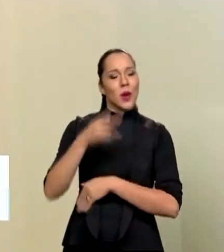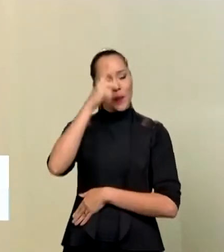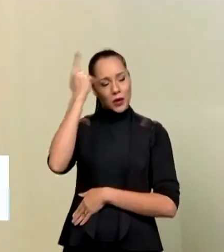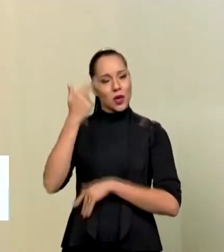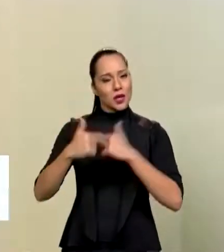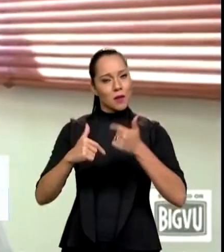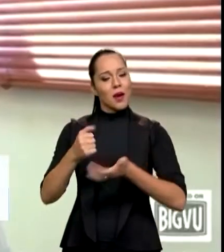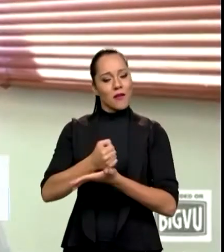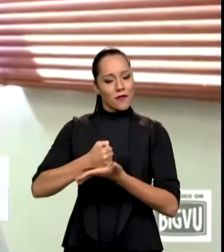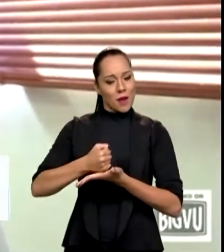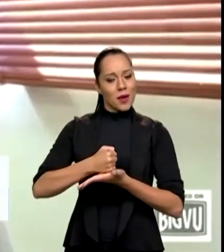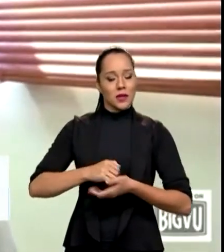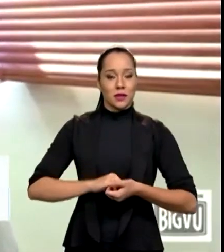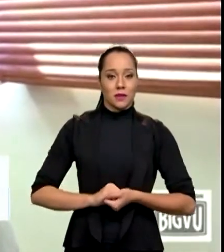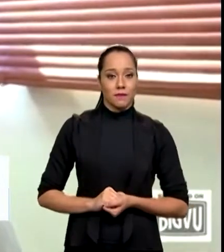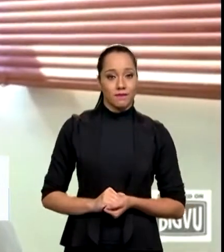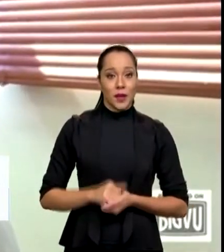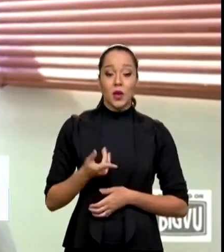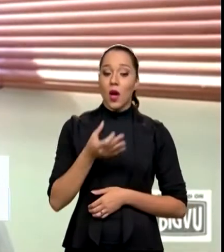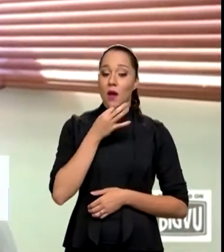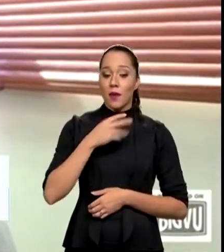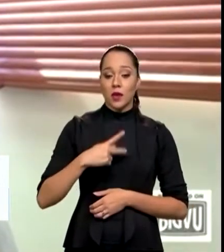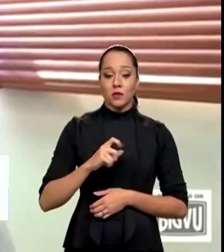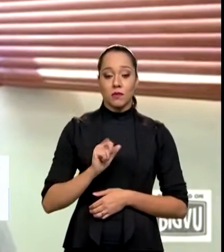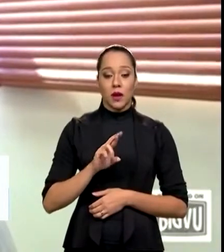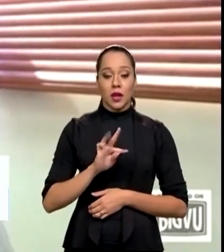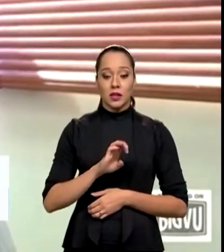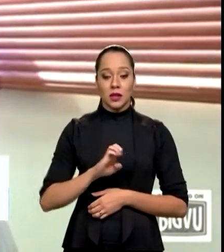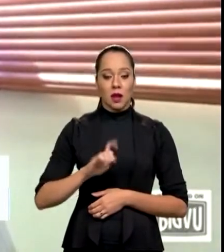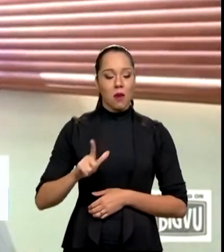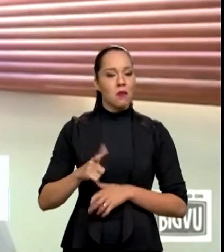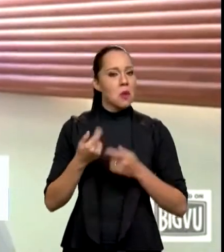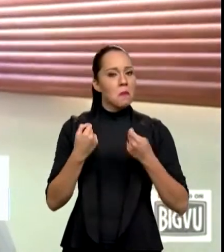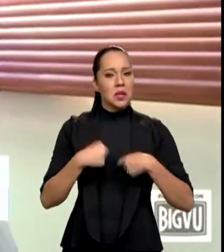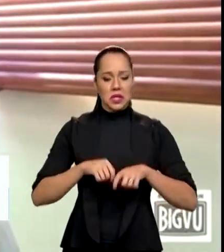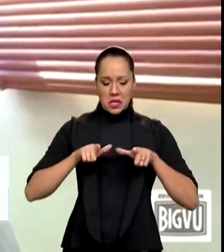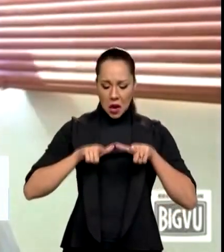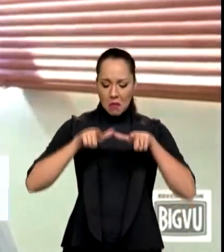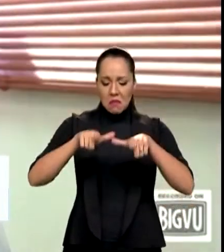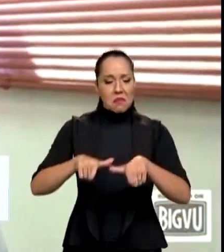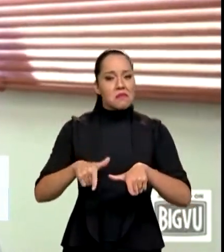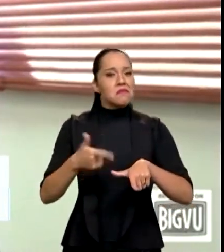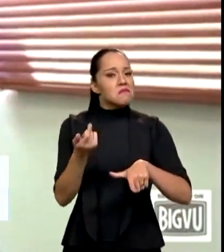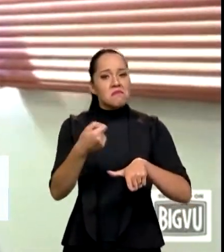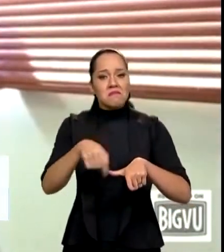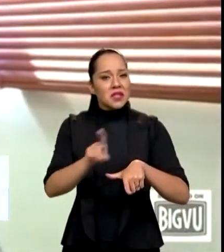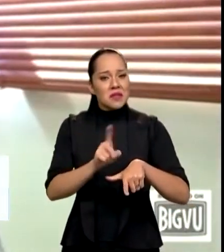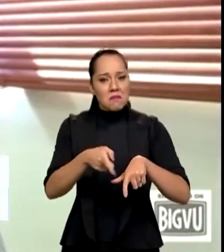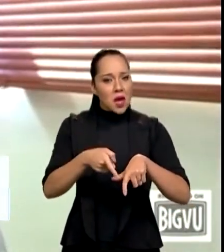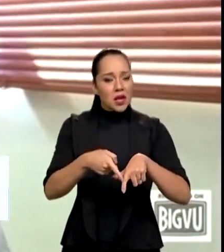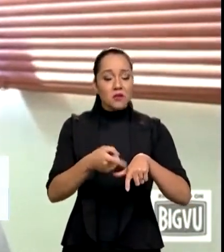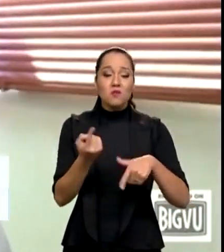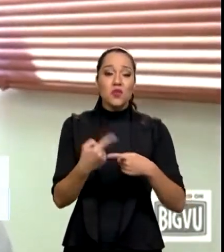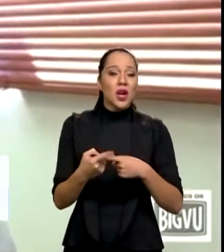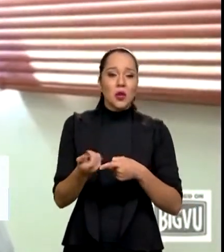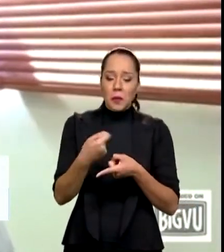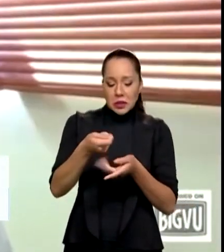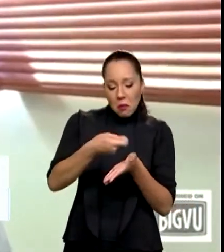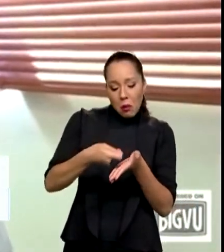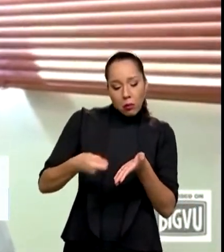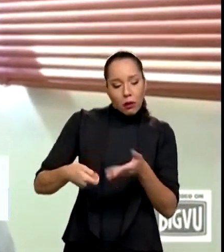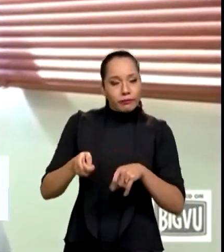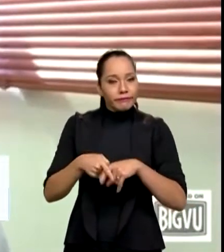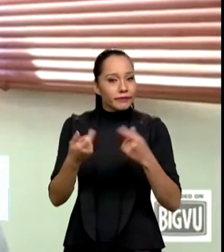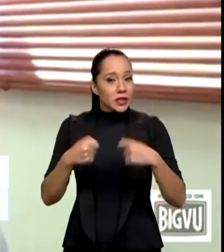farmacêutico. No caso do paracetamol, ele pode ser adquirido sem receita nas farmácias, por ser um medicamento isento de prescrição.